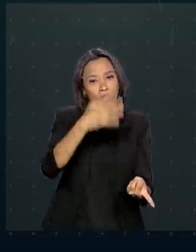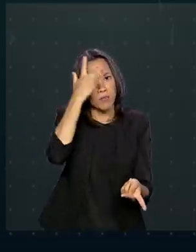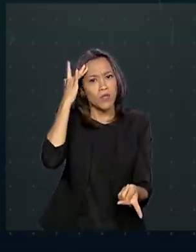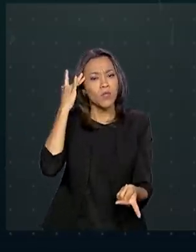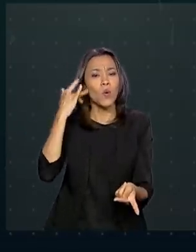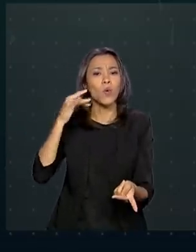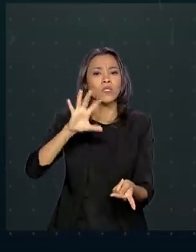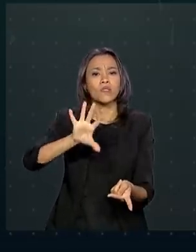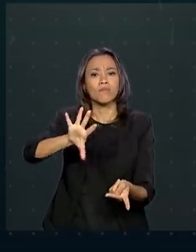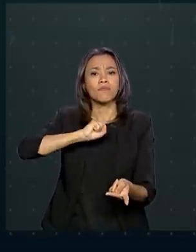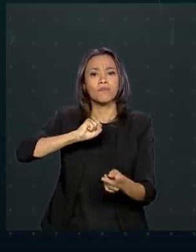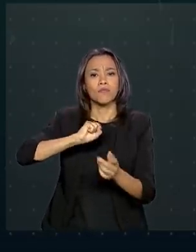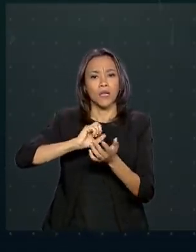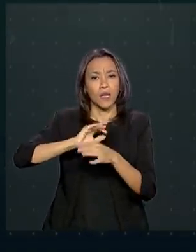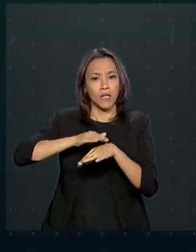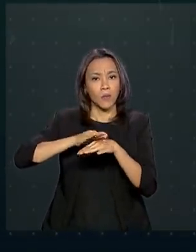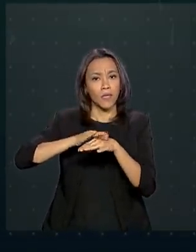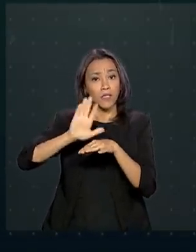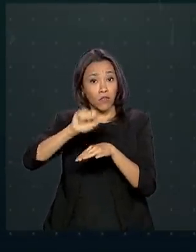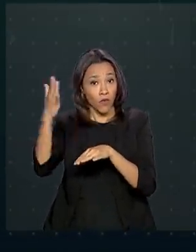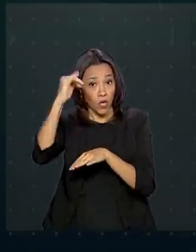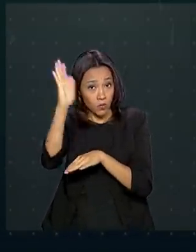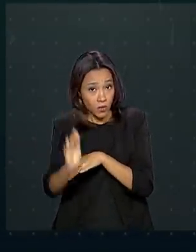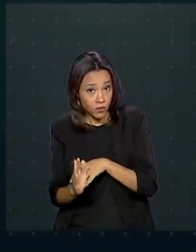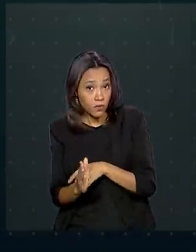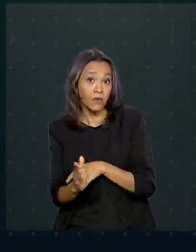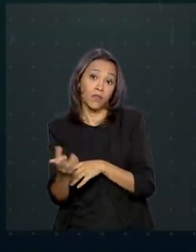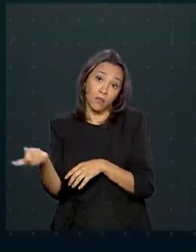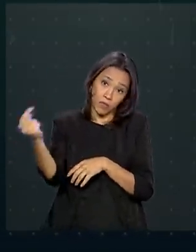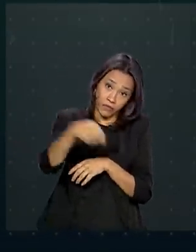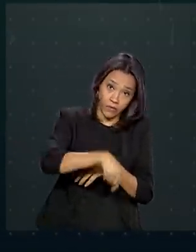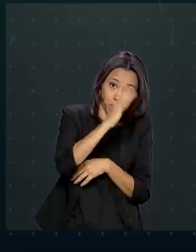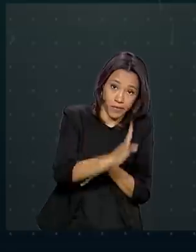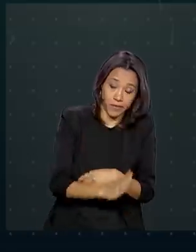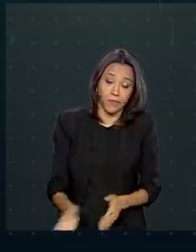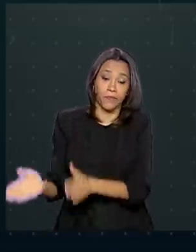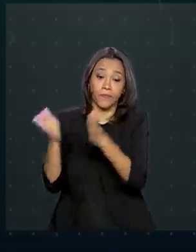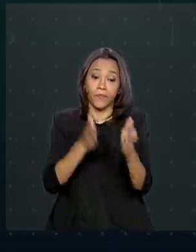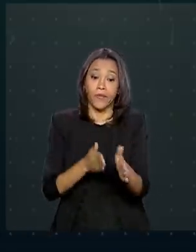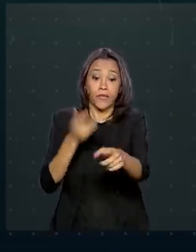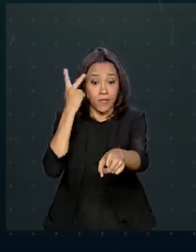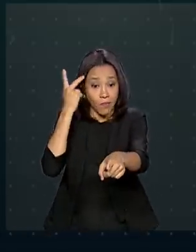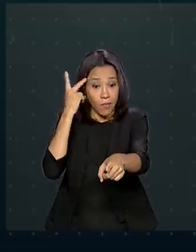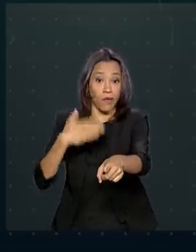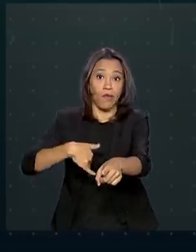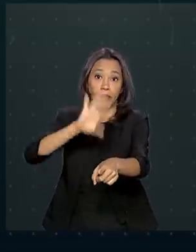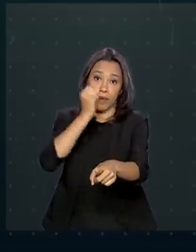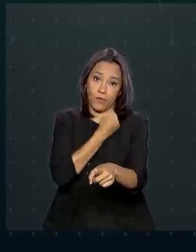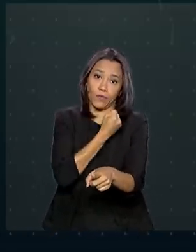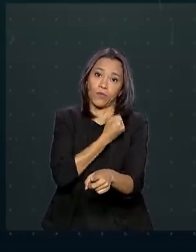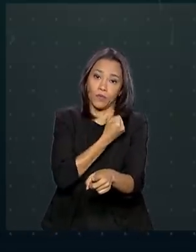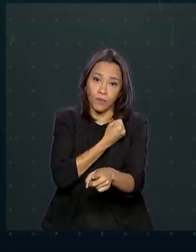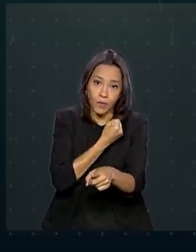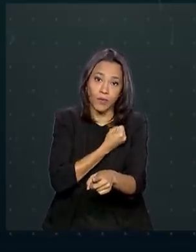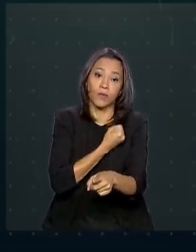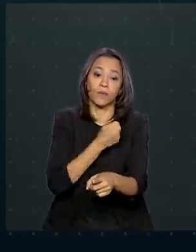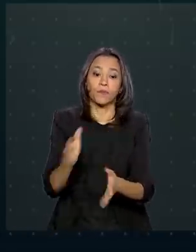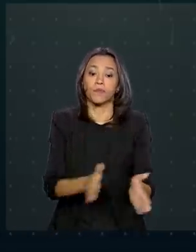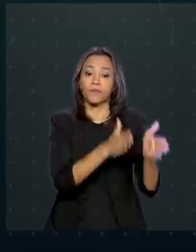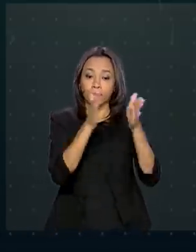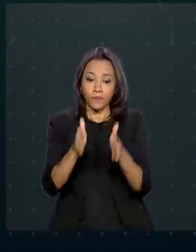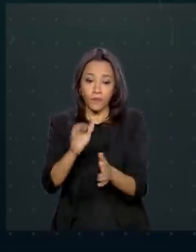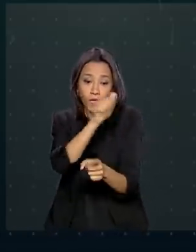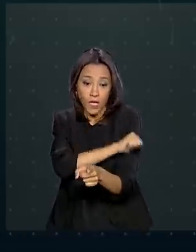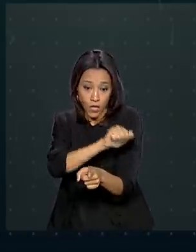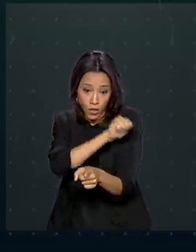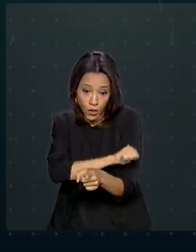infectaram em outro país. São Paulo continua sendo o estado com o maior número de confirmados com coronavírus. Rio de Janeiro